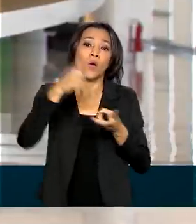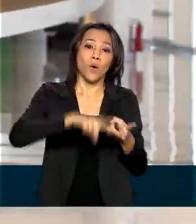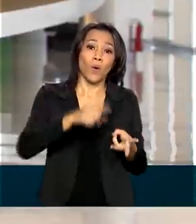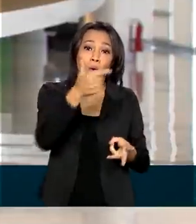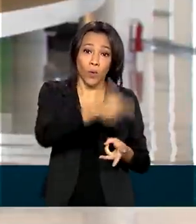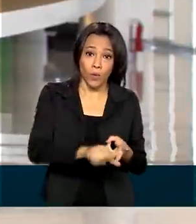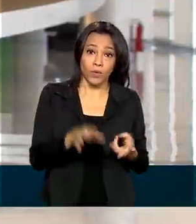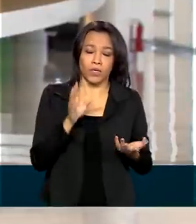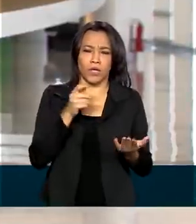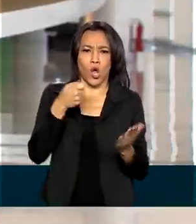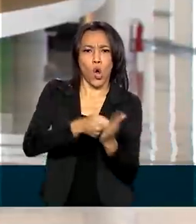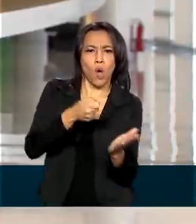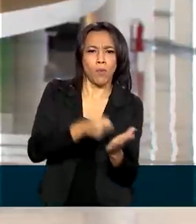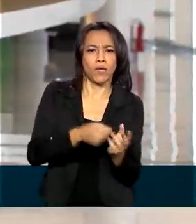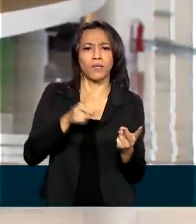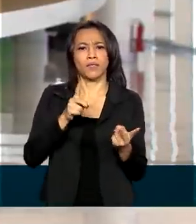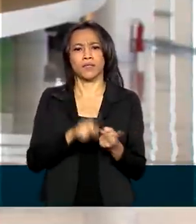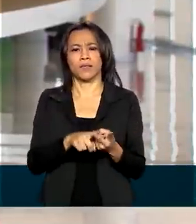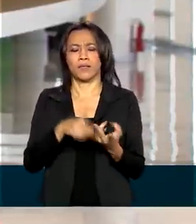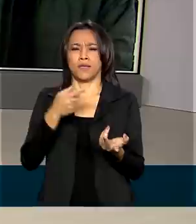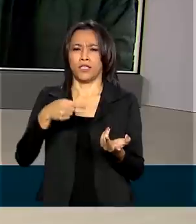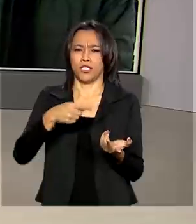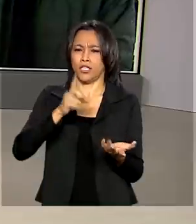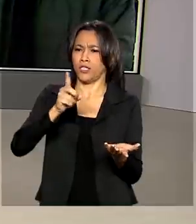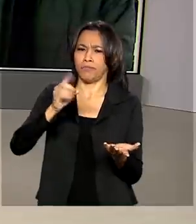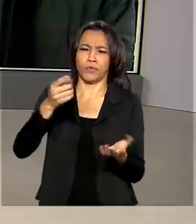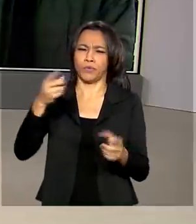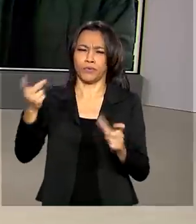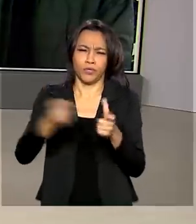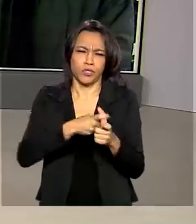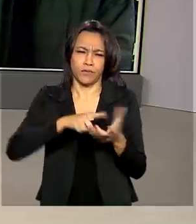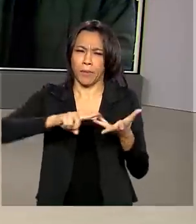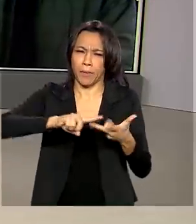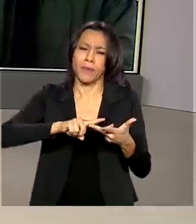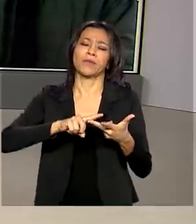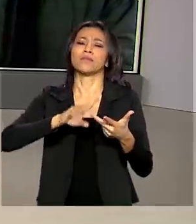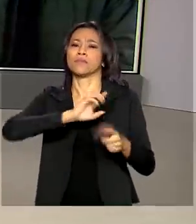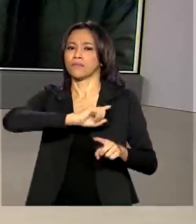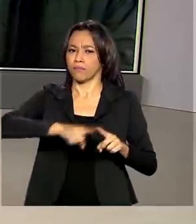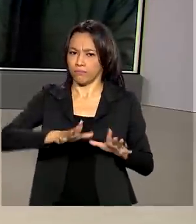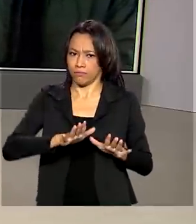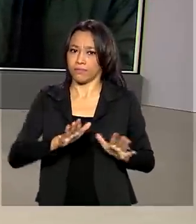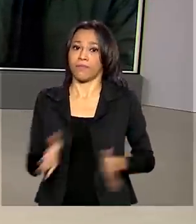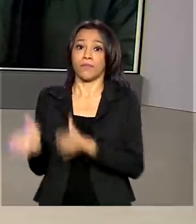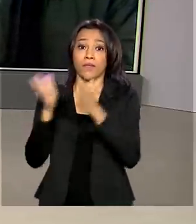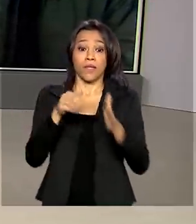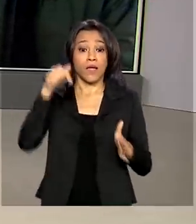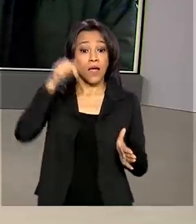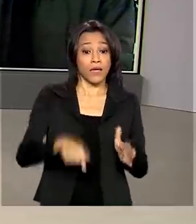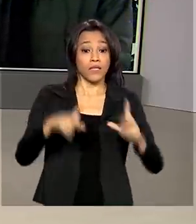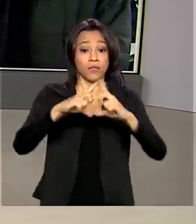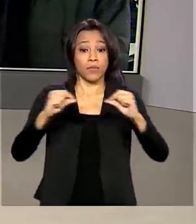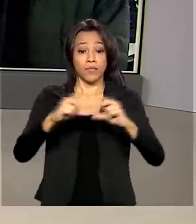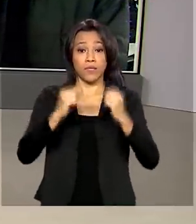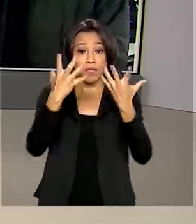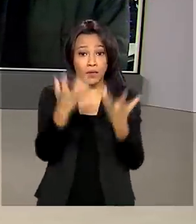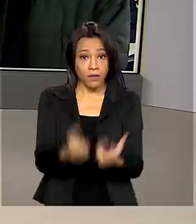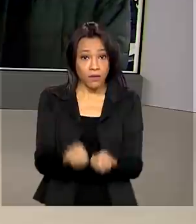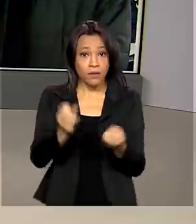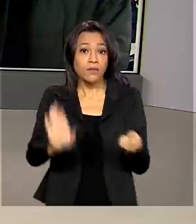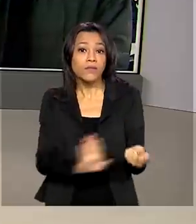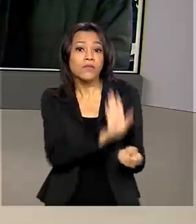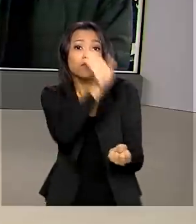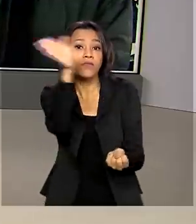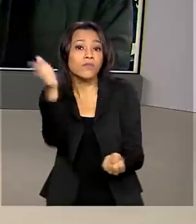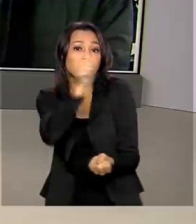intimações por dívidas. Renata. Certo, Luciano. Obrigada pelas suas informações. E olha, de Brasília vamos ao Rio de Janeiro,